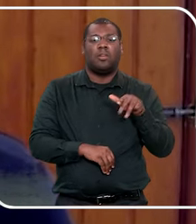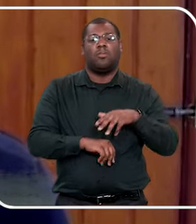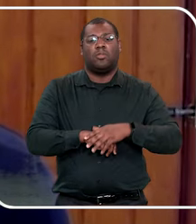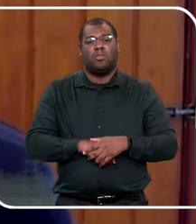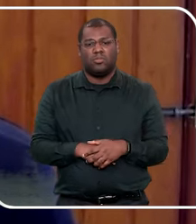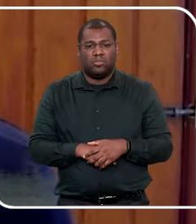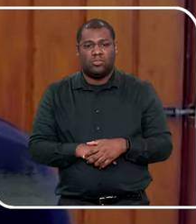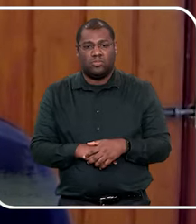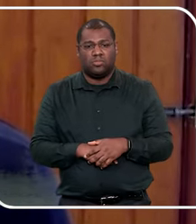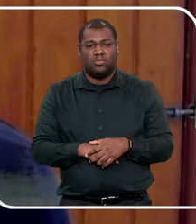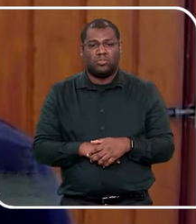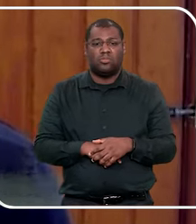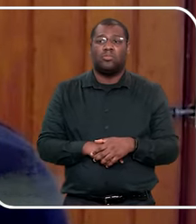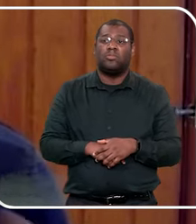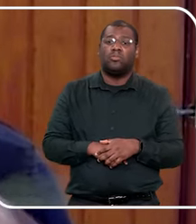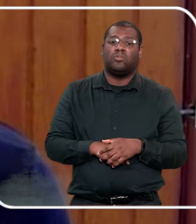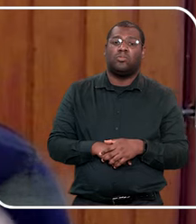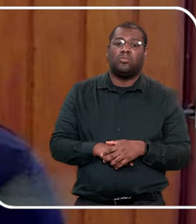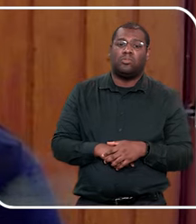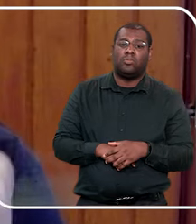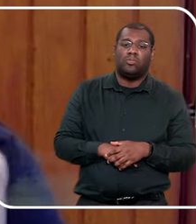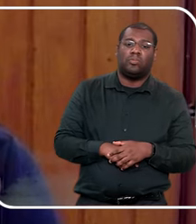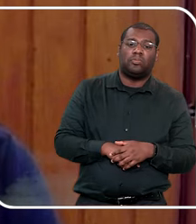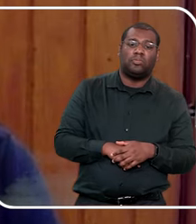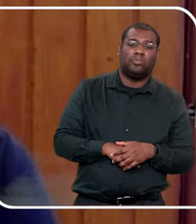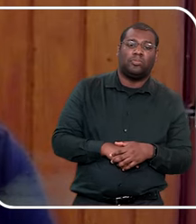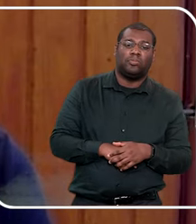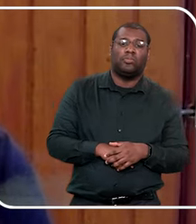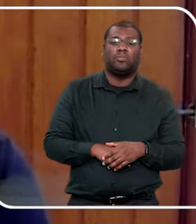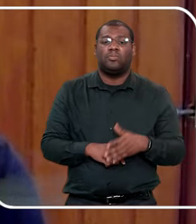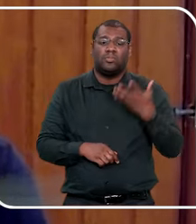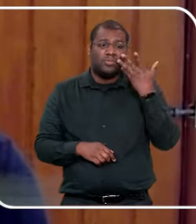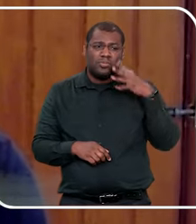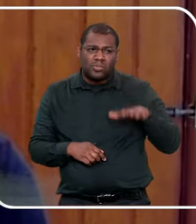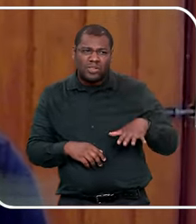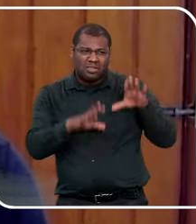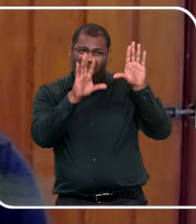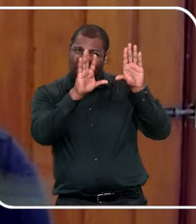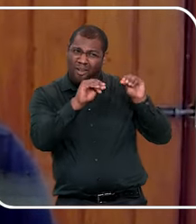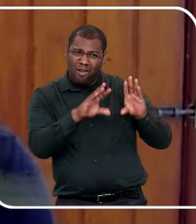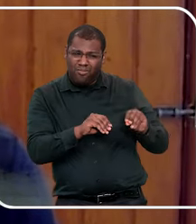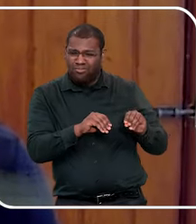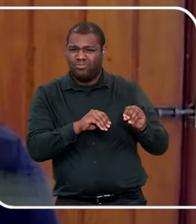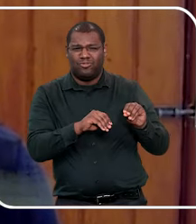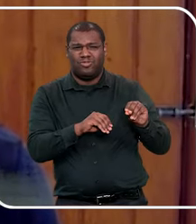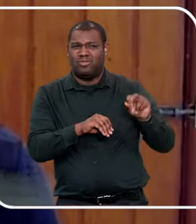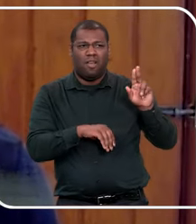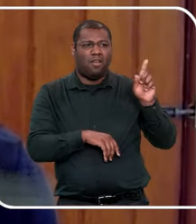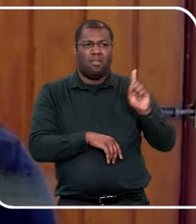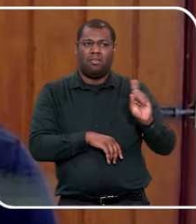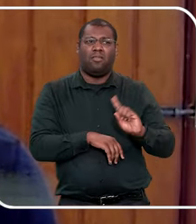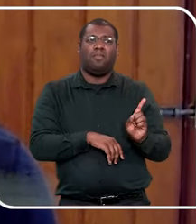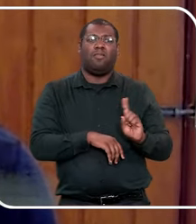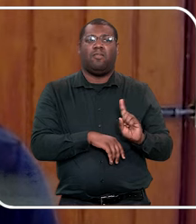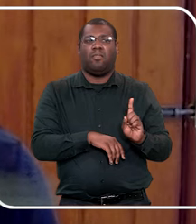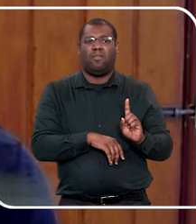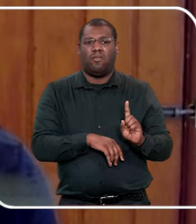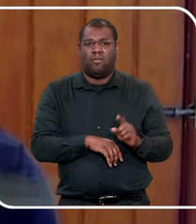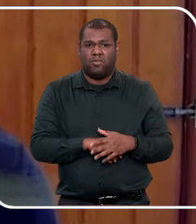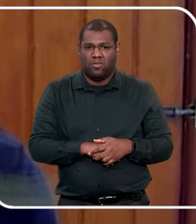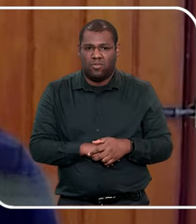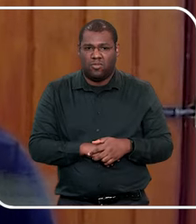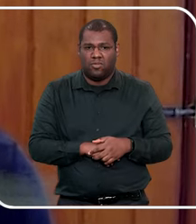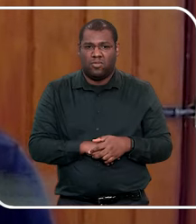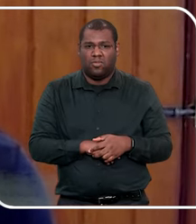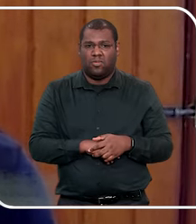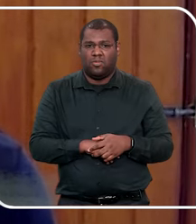abusadora, a não ser que, aí eu não sei responder a idade certa, talvez, eu acho que para a lei, ela pode